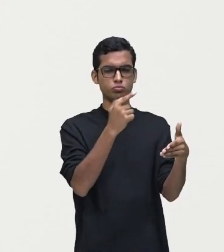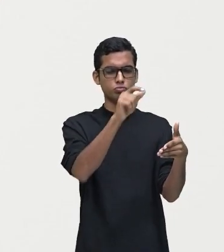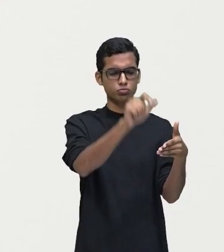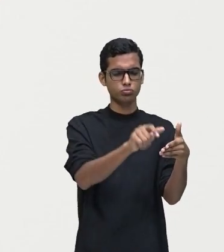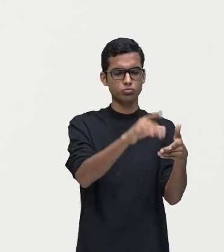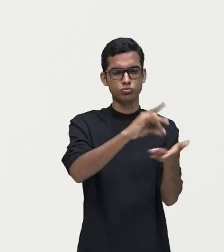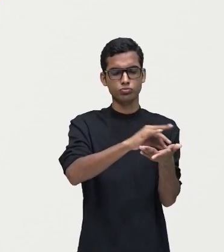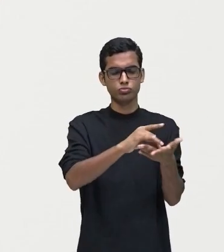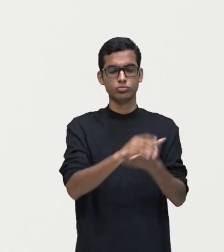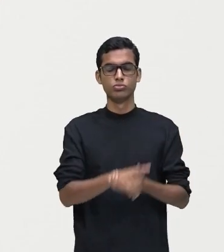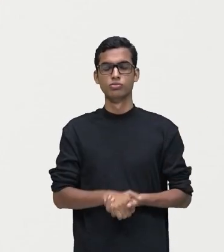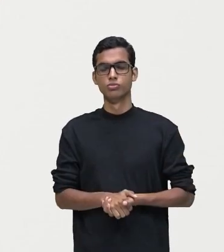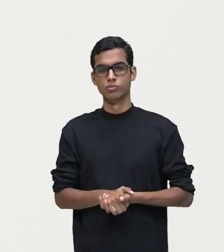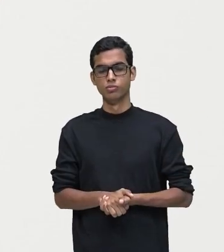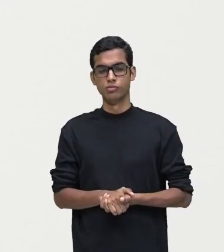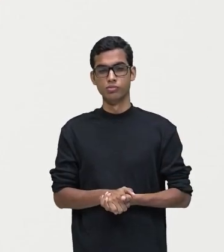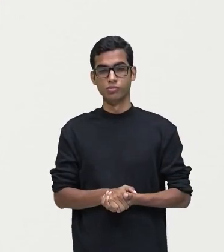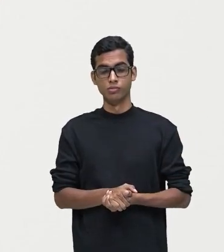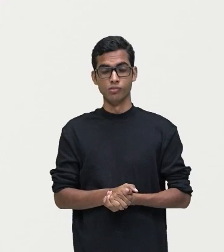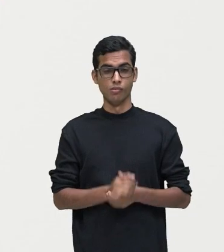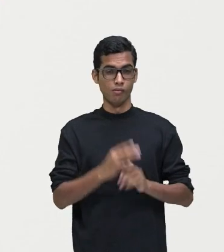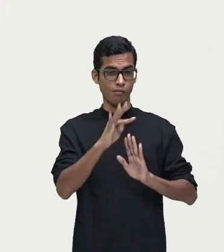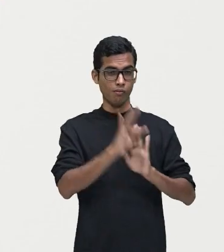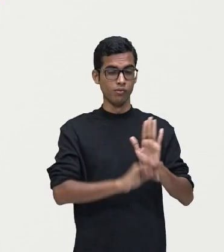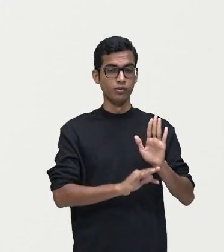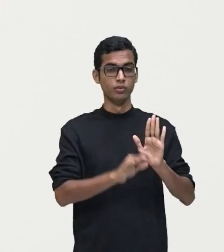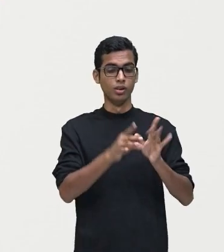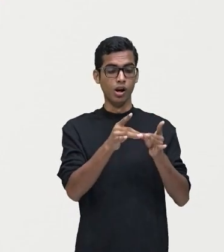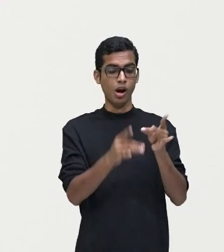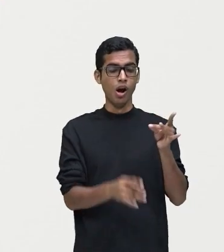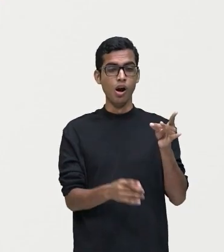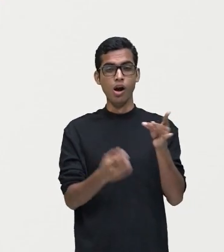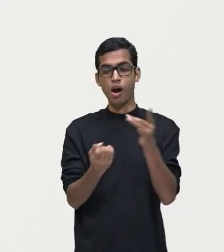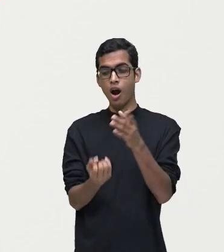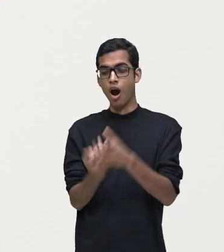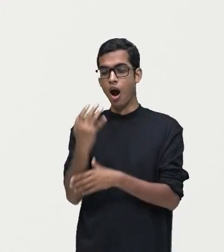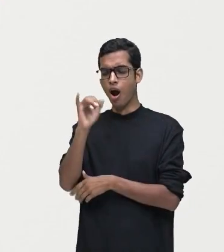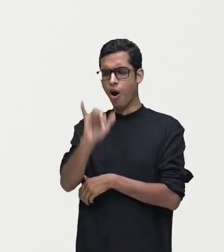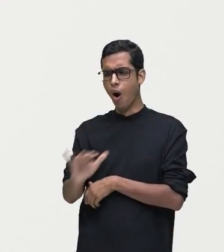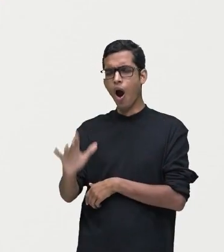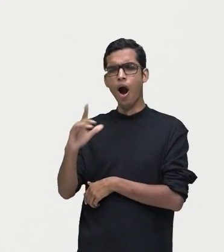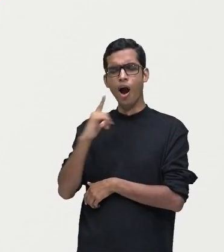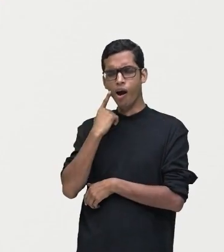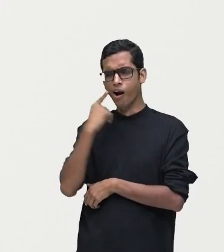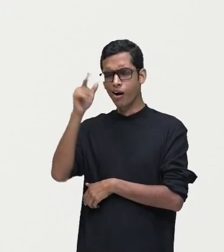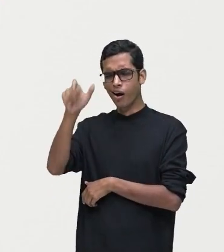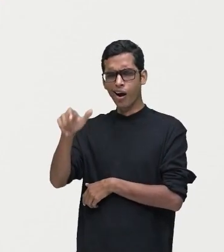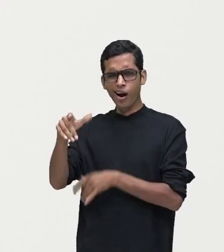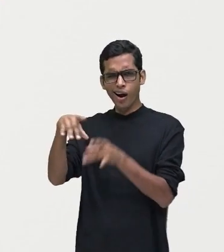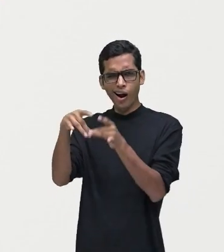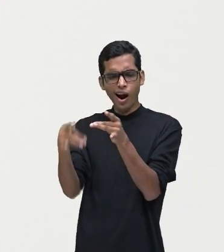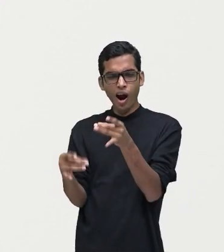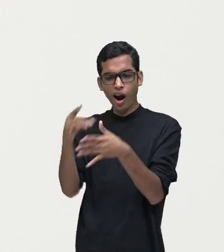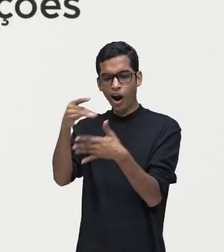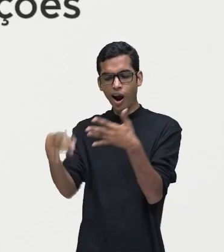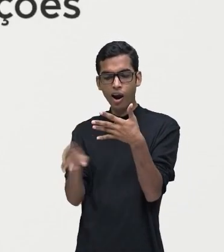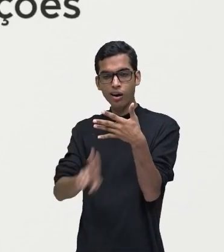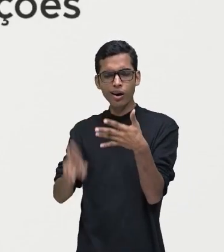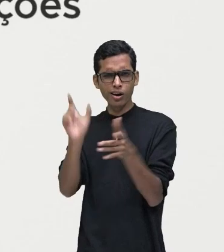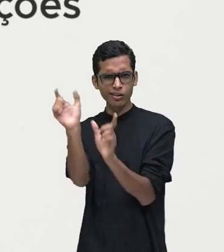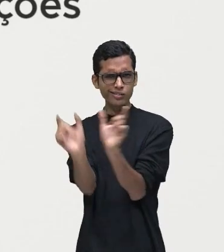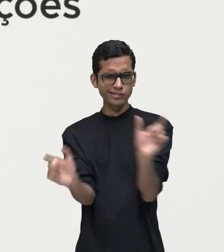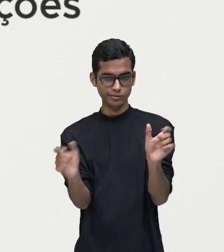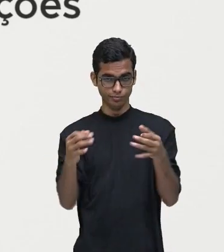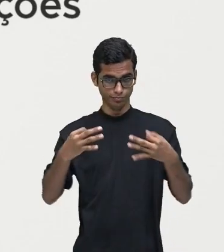Então, observe que o texto descritivo, ele irá criar uma imagem, ele fará essa descrição por meio de palavras, ok?